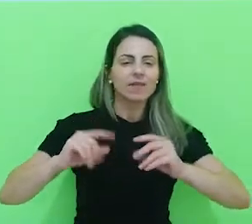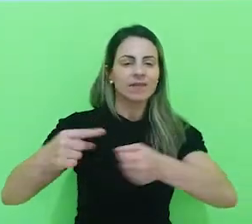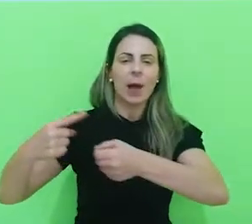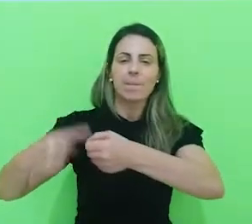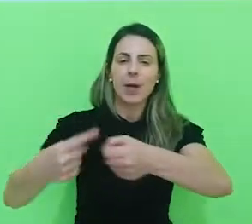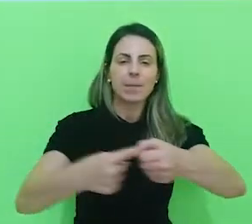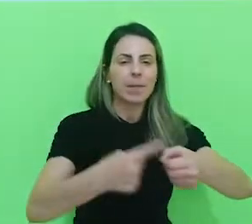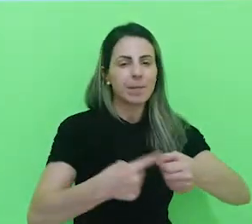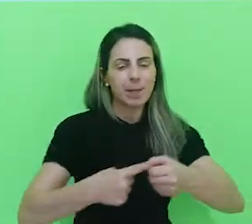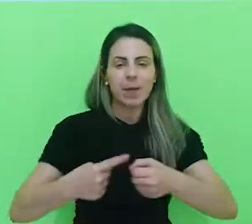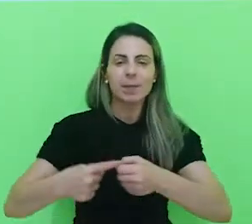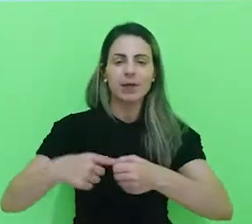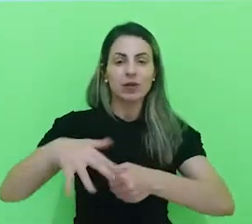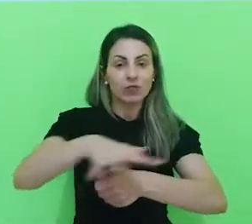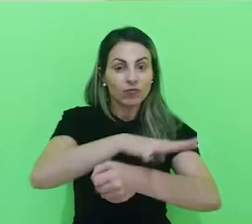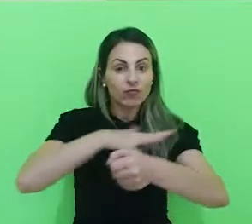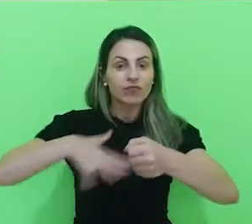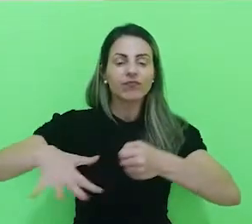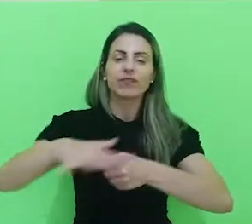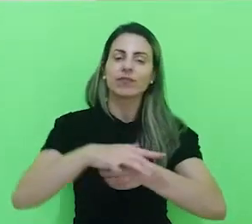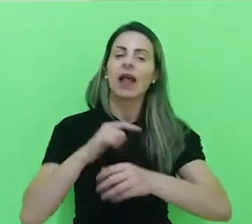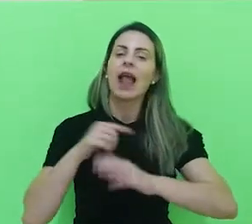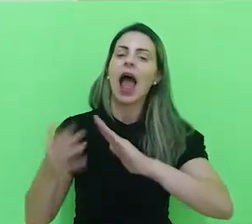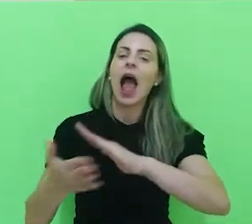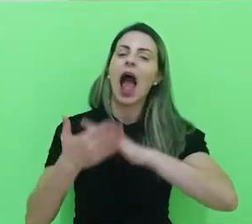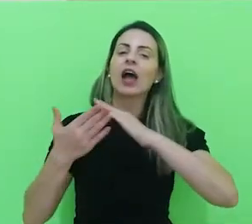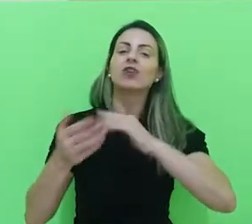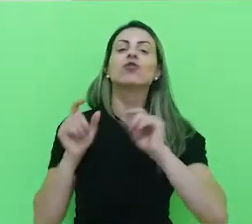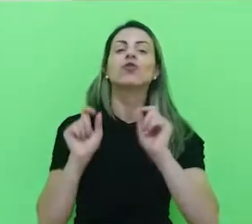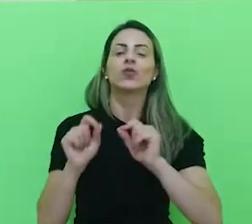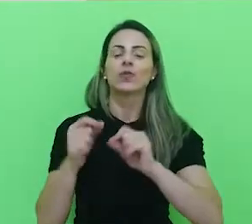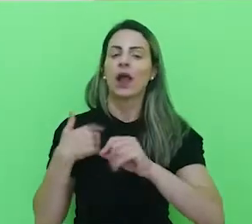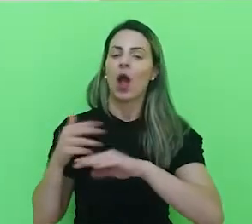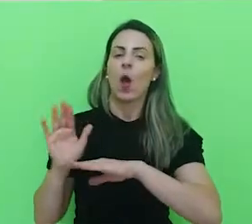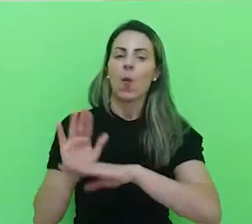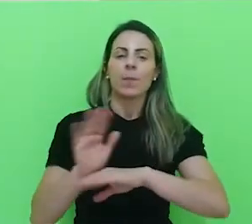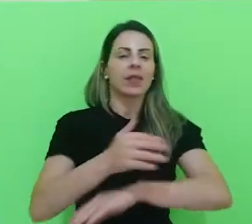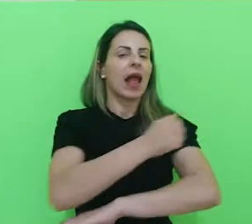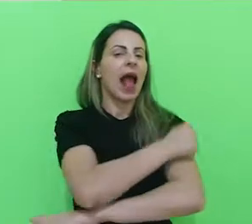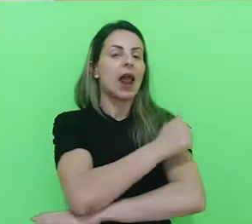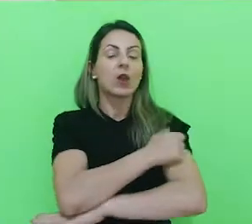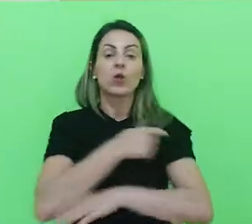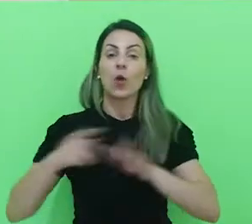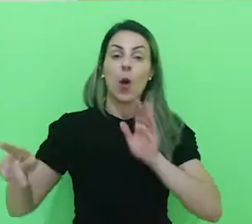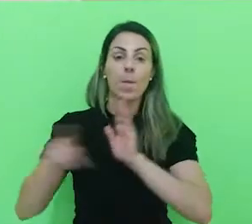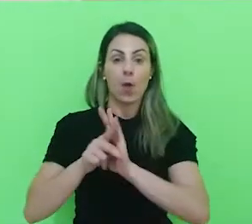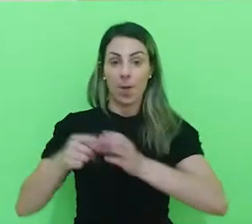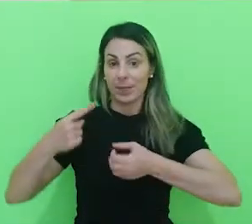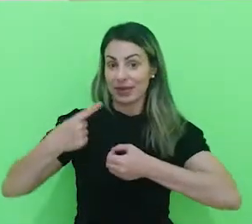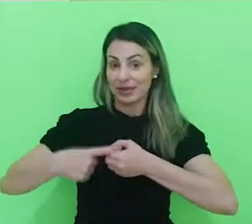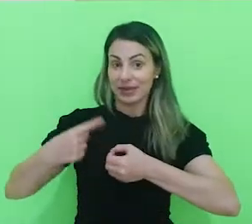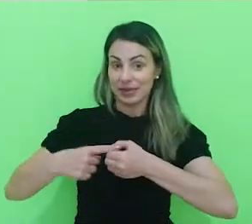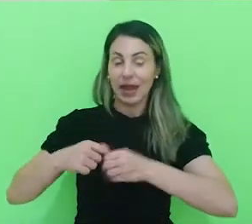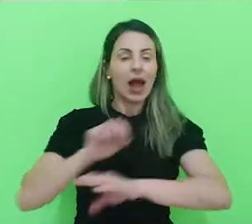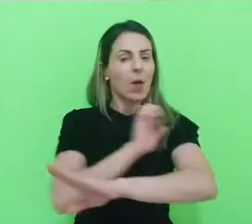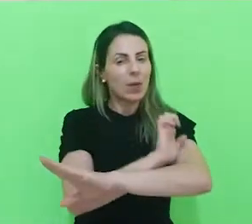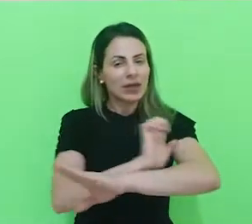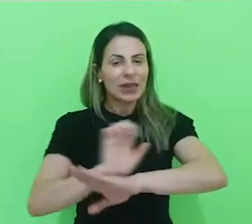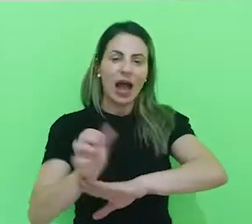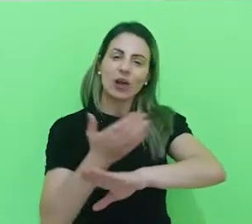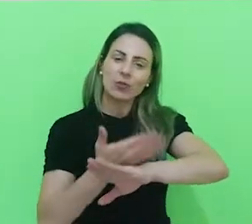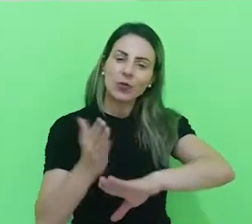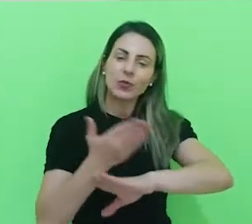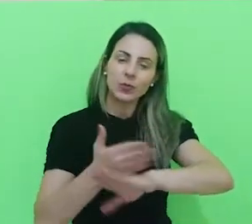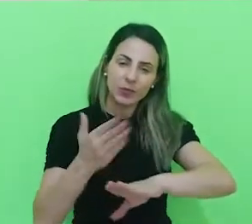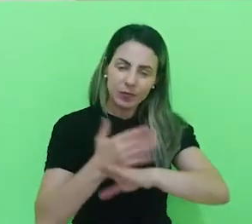praticamente aqui da Baixada. Isso ajuda muito o aluno no seu próprio município a cursar esse estágio. Em alguns